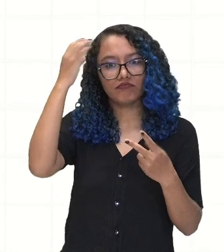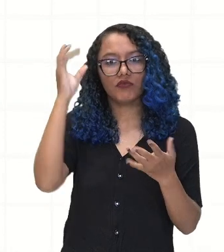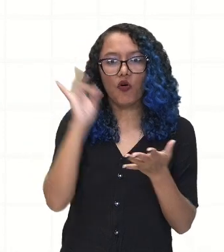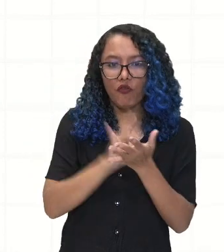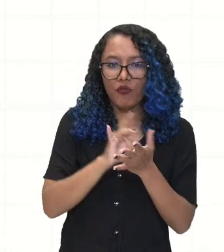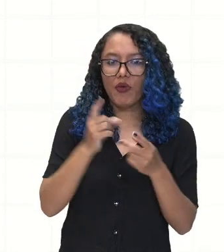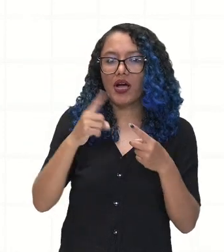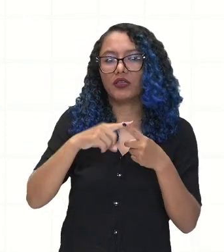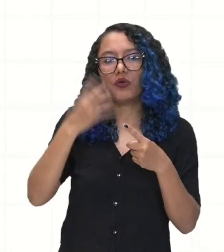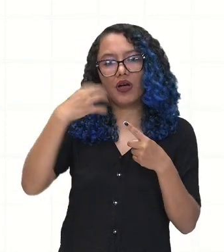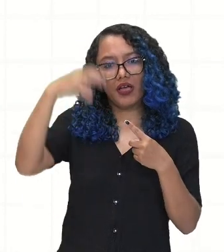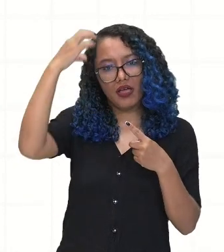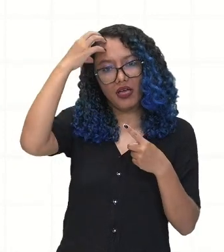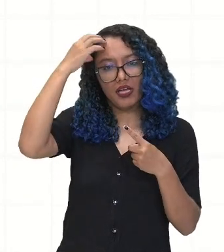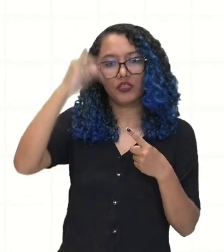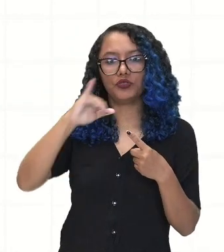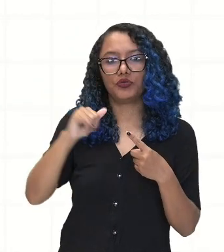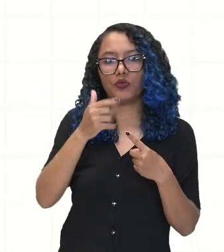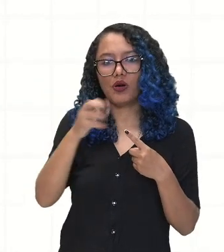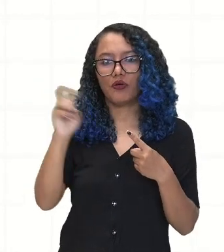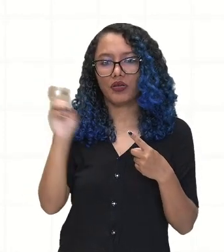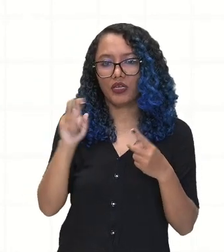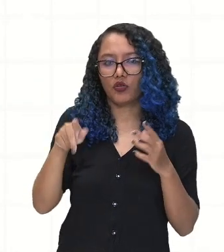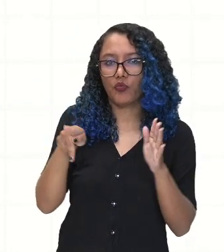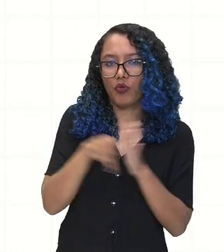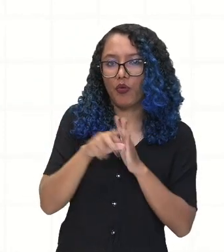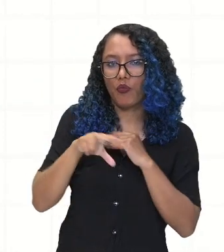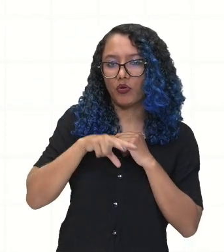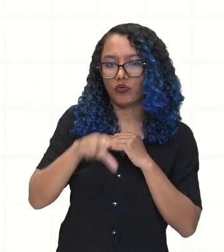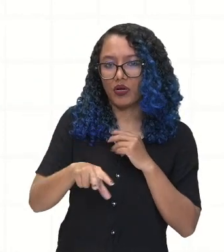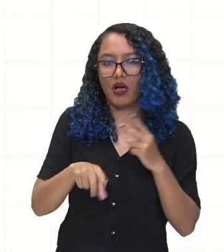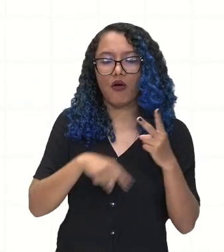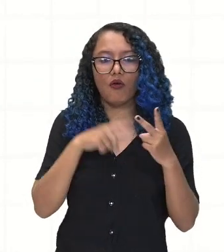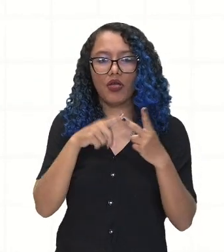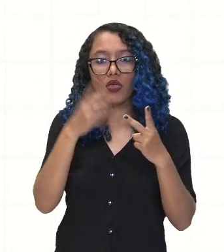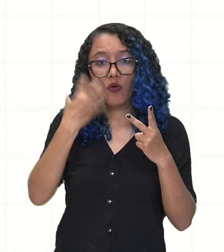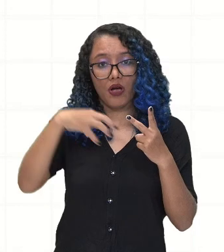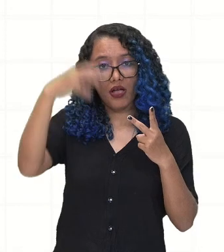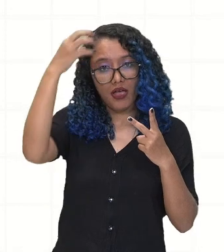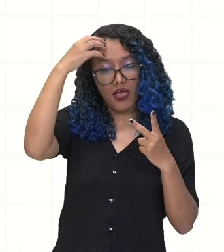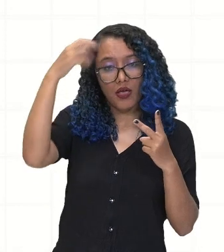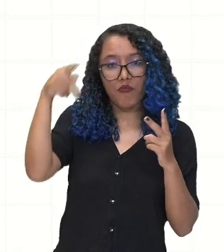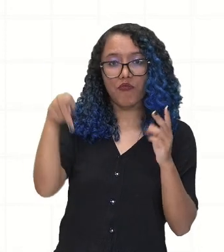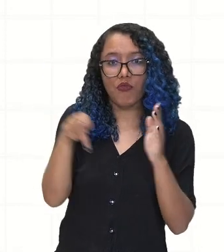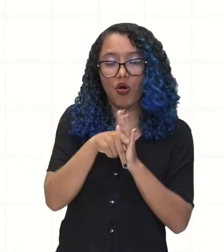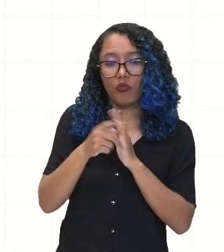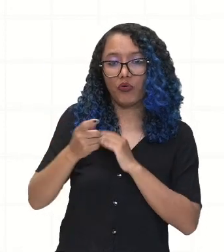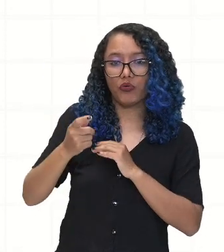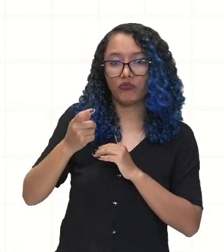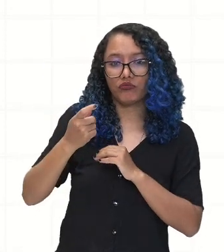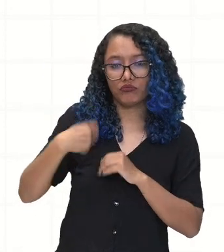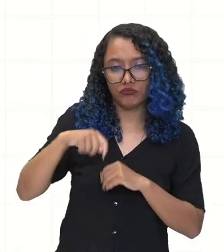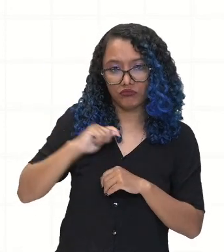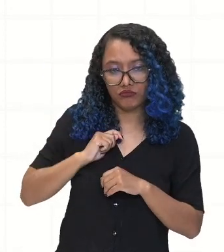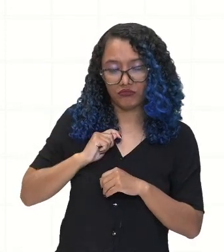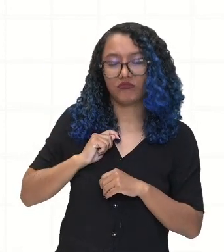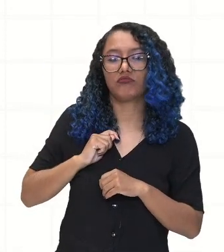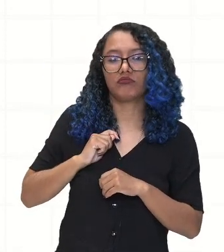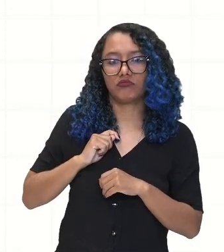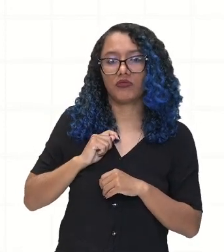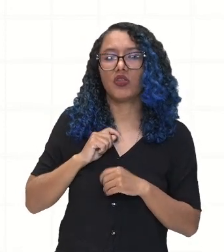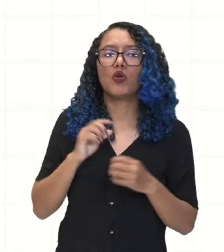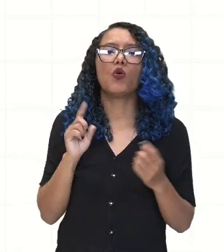e Fernando VI, da Espanha. Qual era o objetivo? Acabar com as disputas